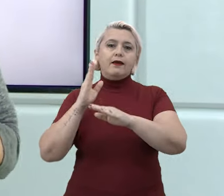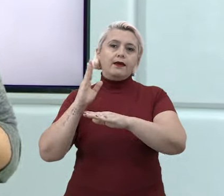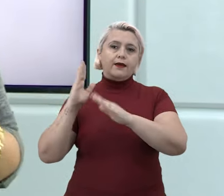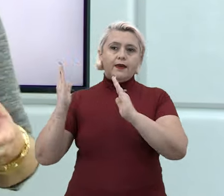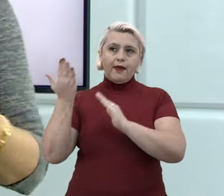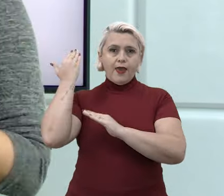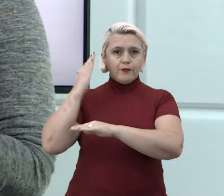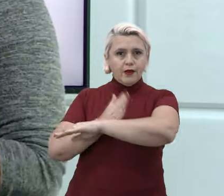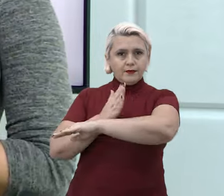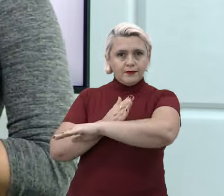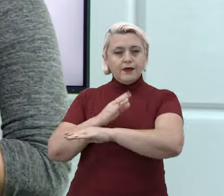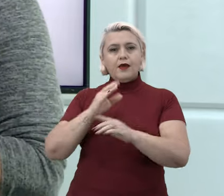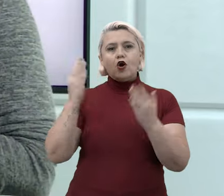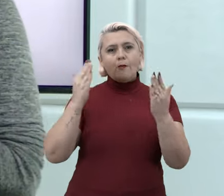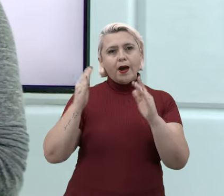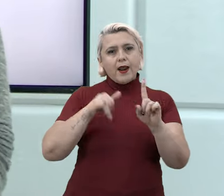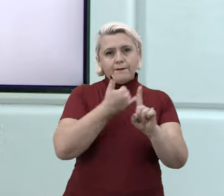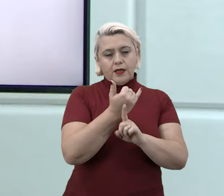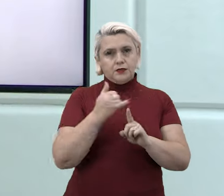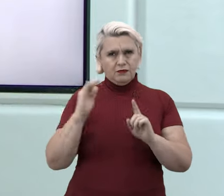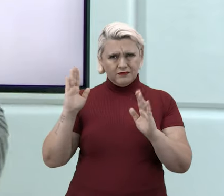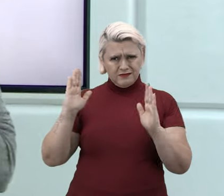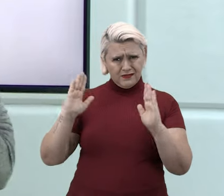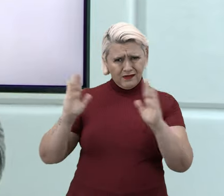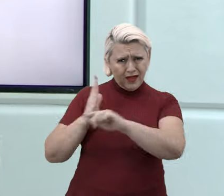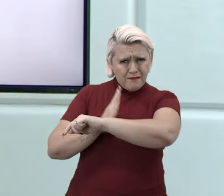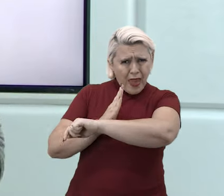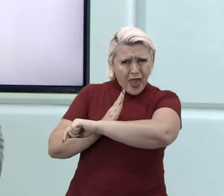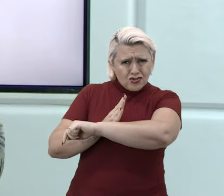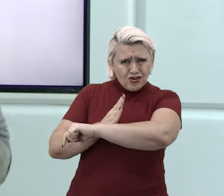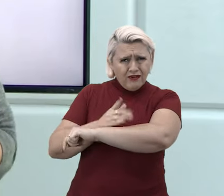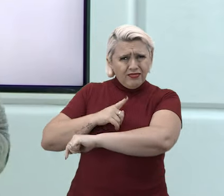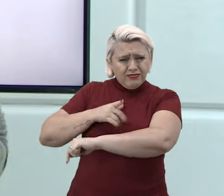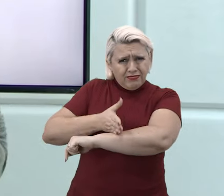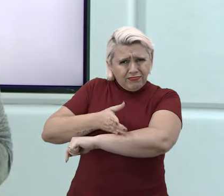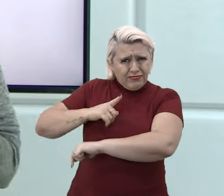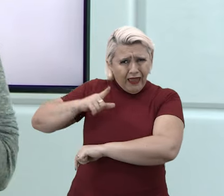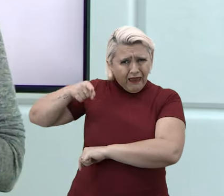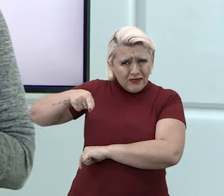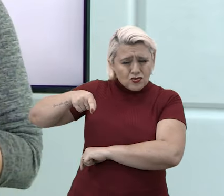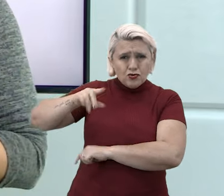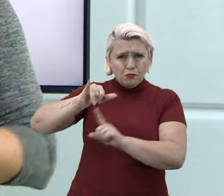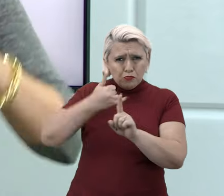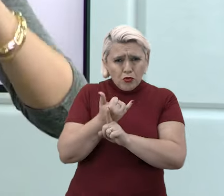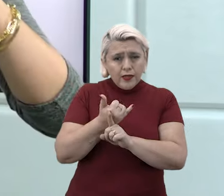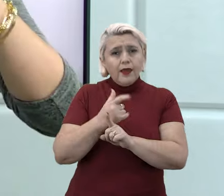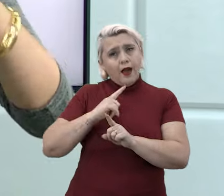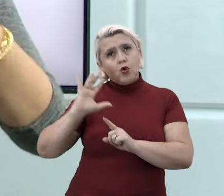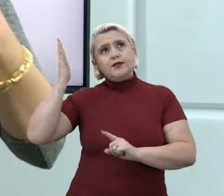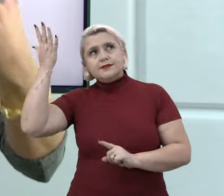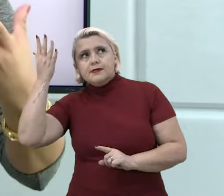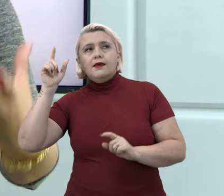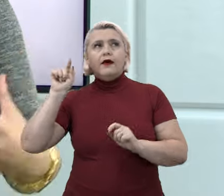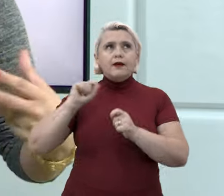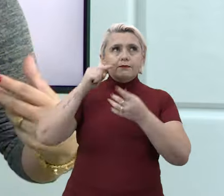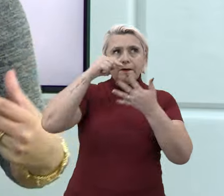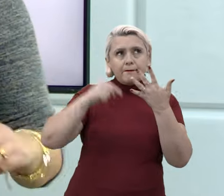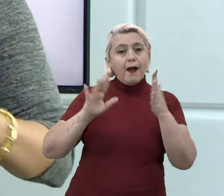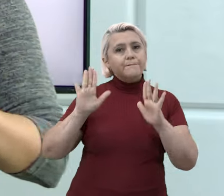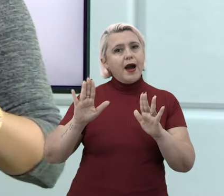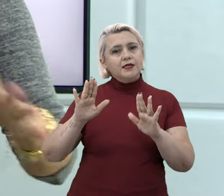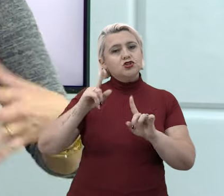hoje. Ou, não, na Idade Média acontecia tal e tal situação, mas não se tinha esse tipo de